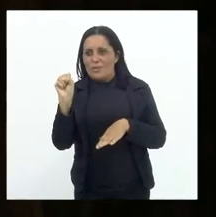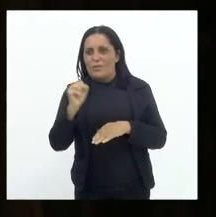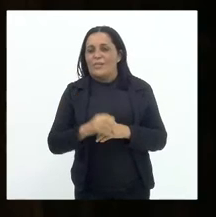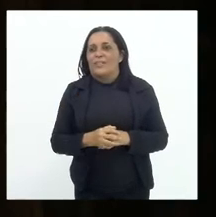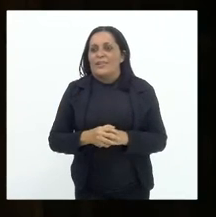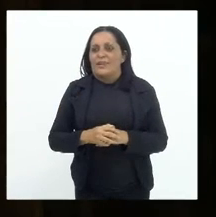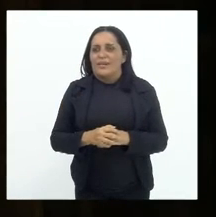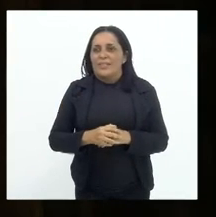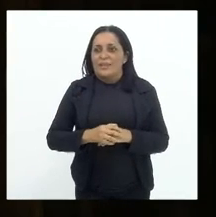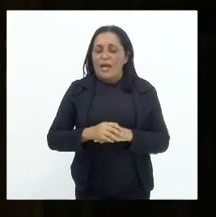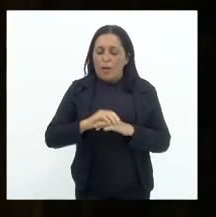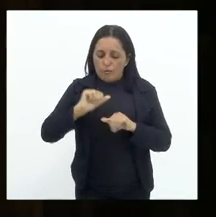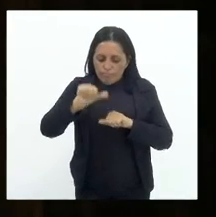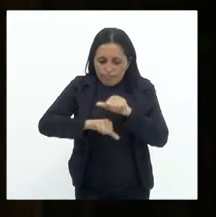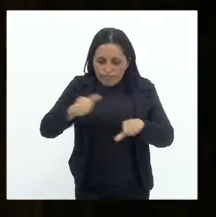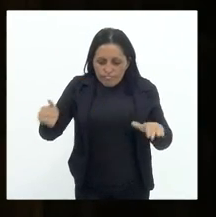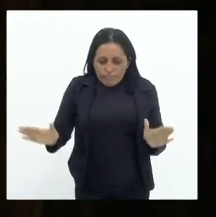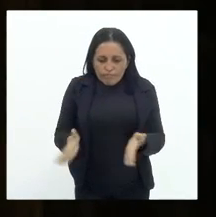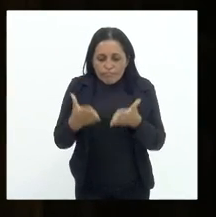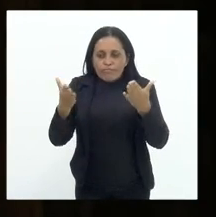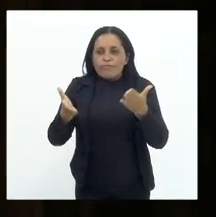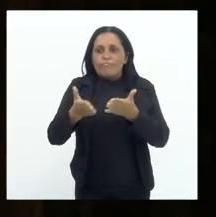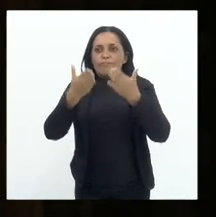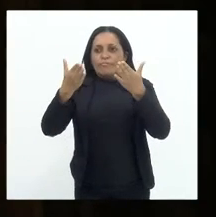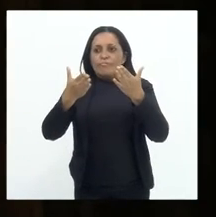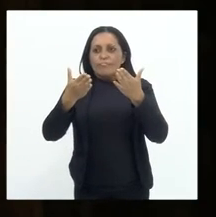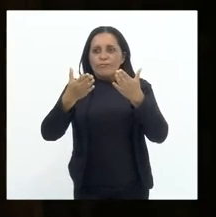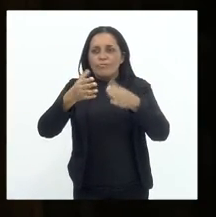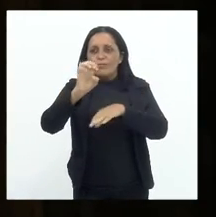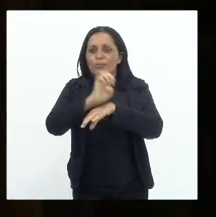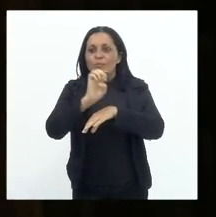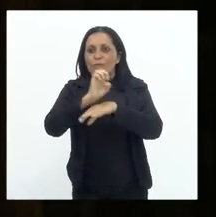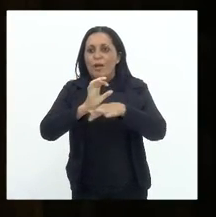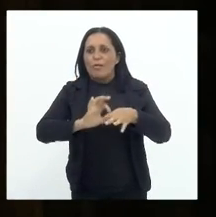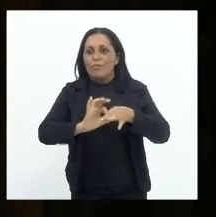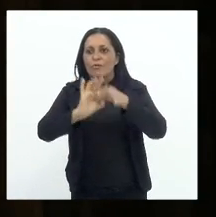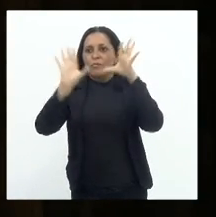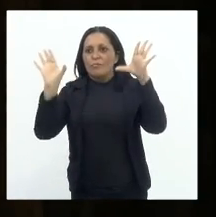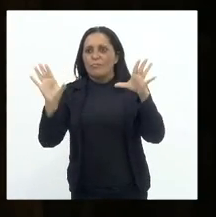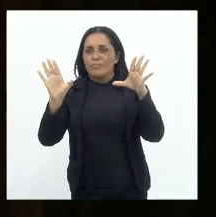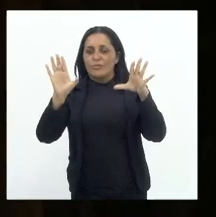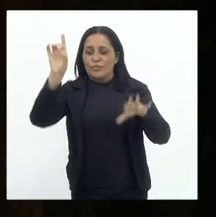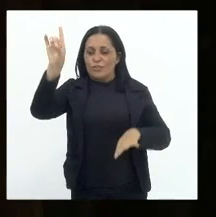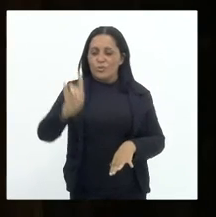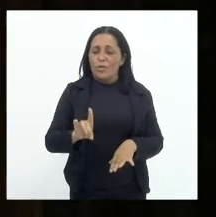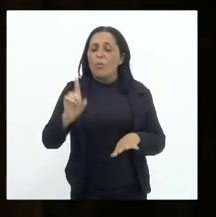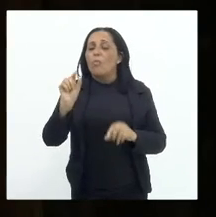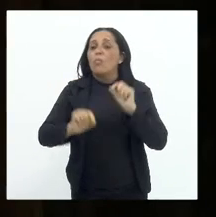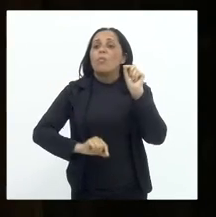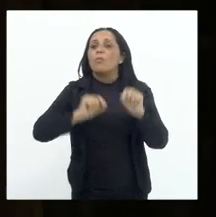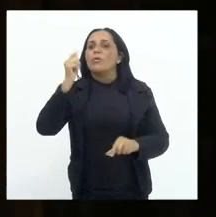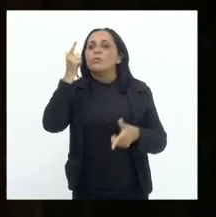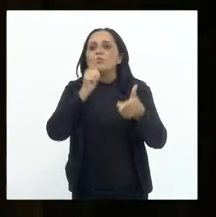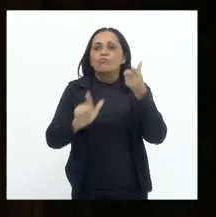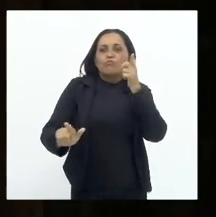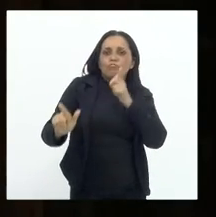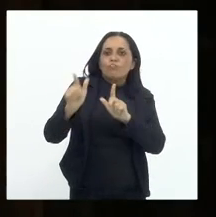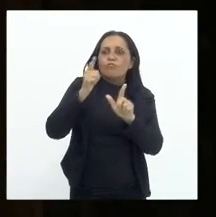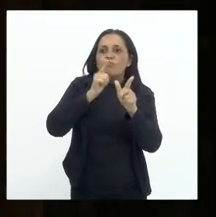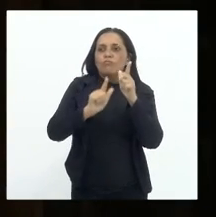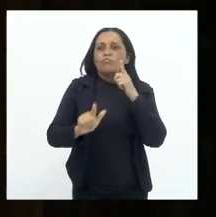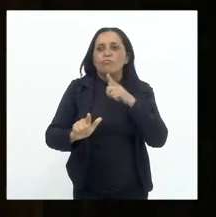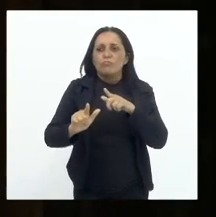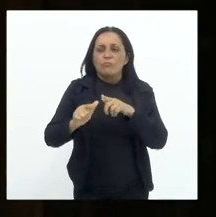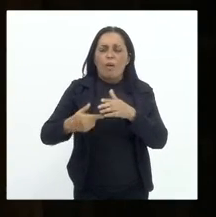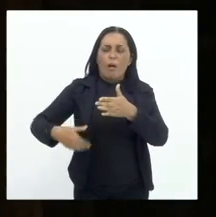era restabelecer o Estado Democrático de Direito, que foi conseguido muito